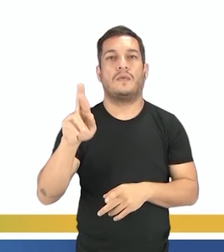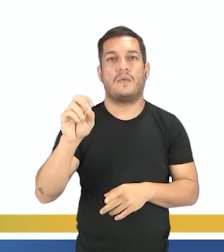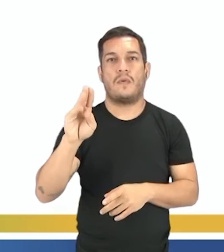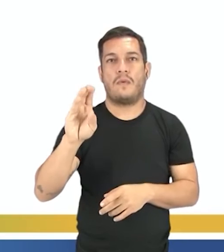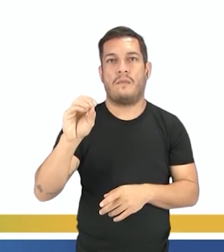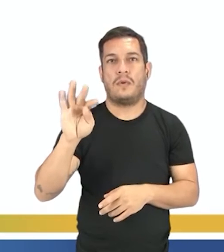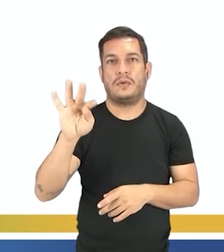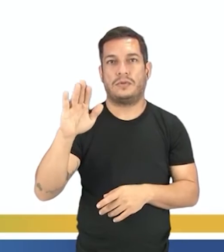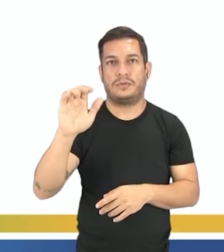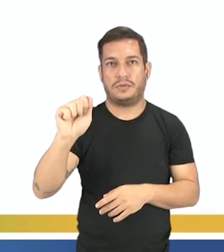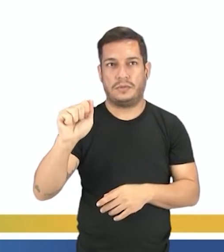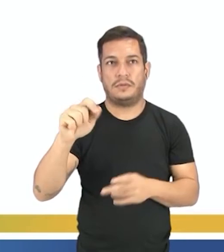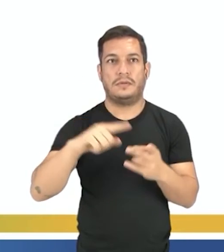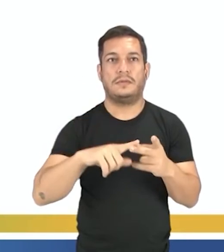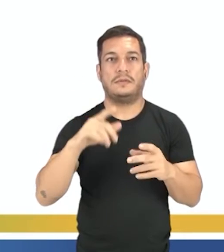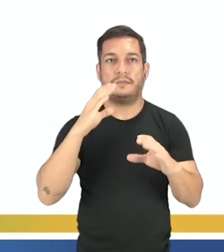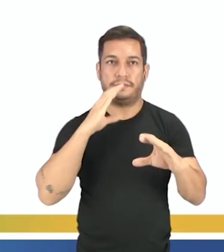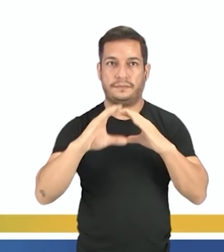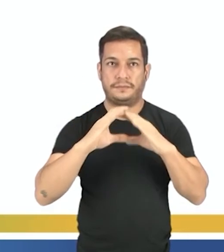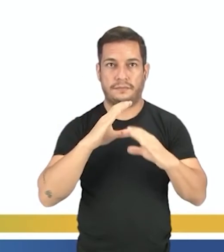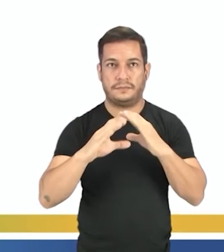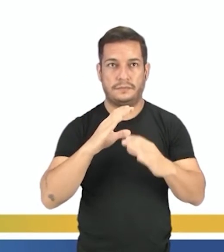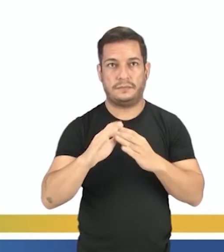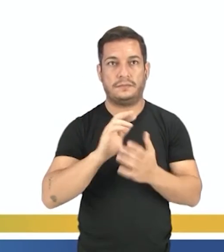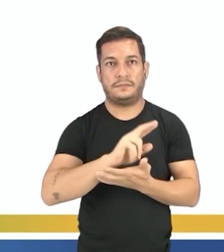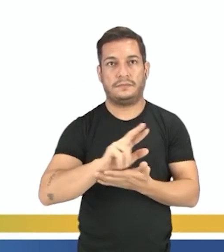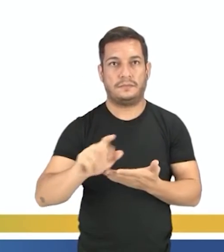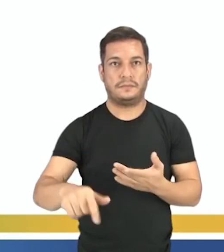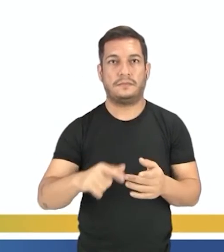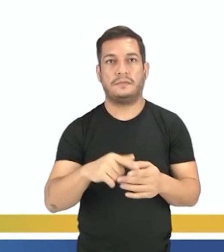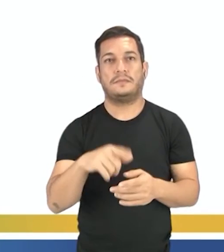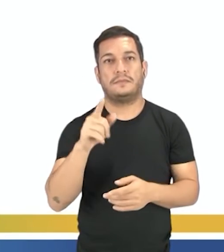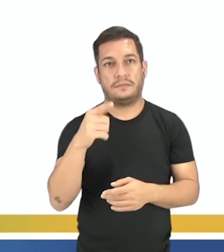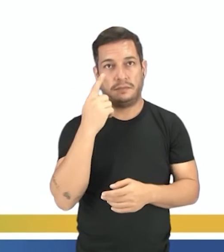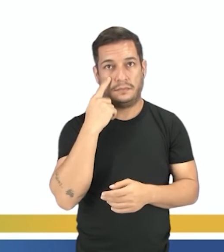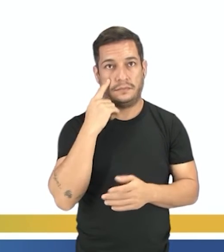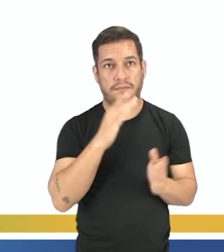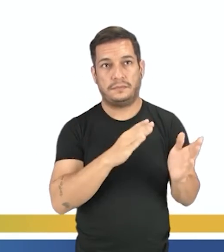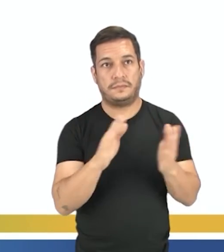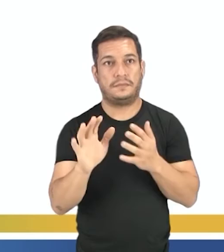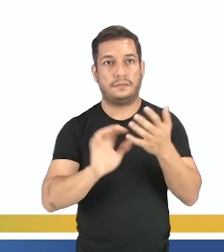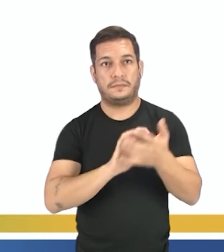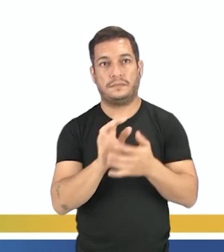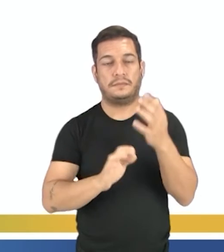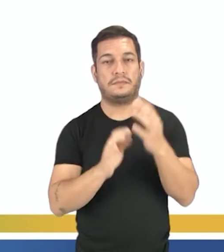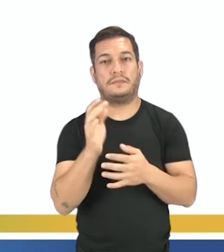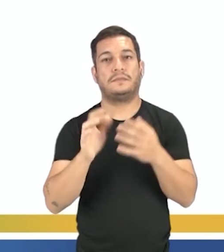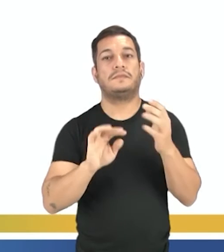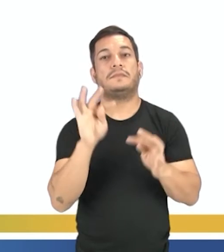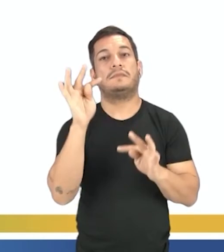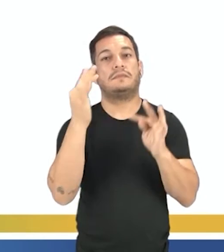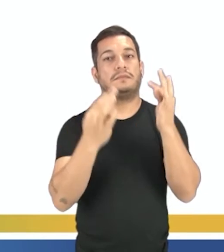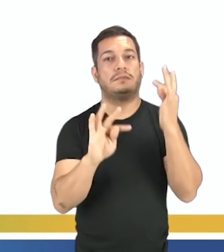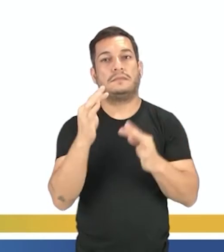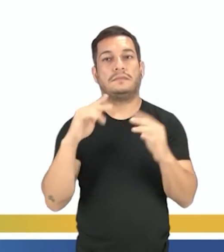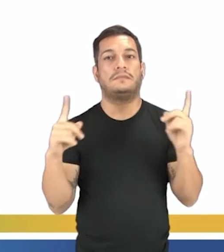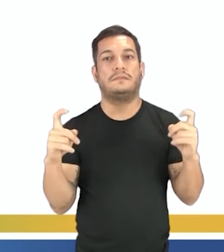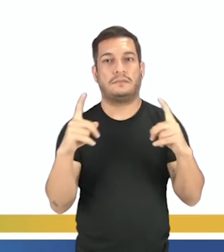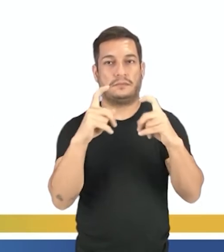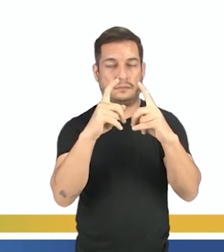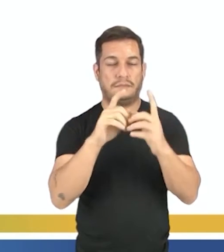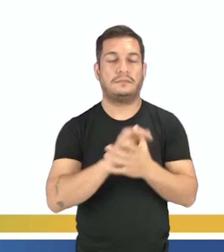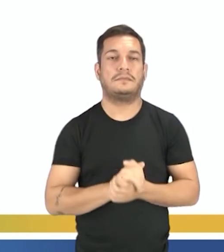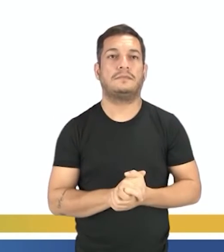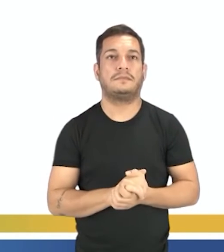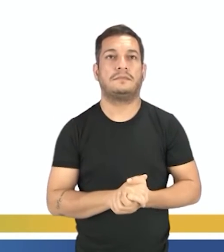robótica, na telecomunicação, essa fase foi denominada de Revolução Técnico